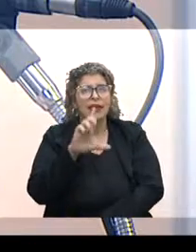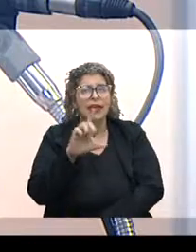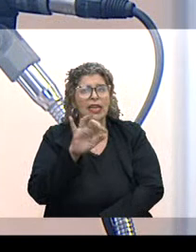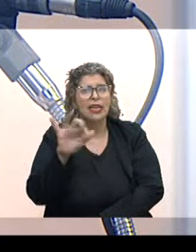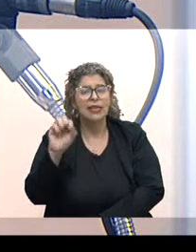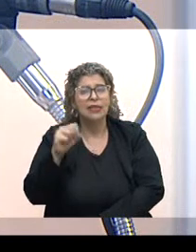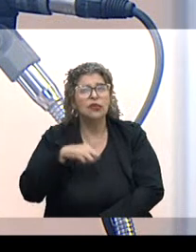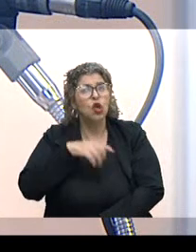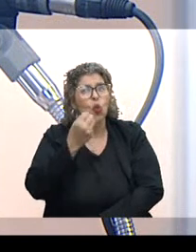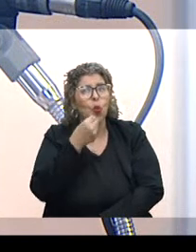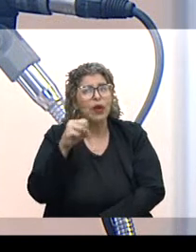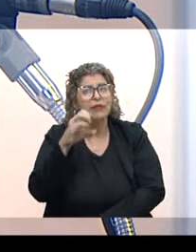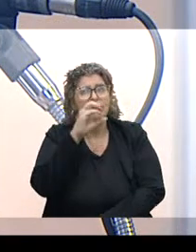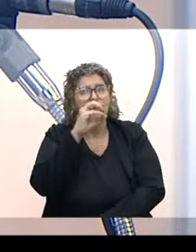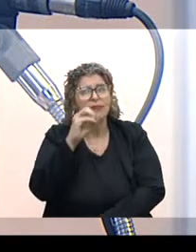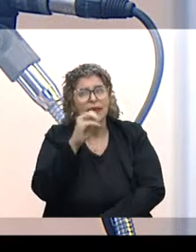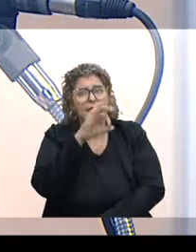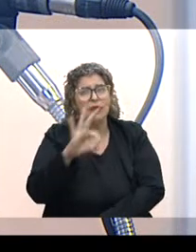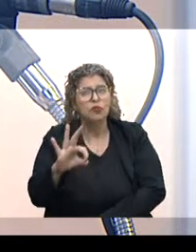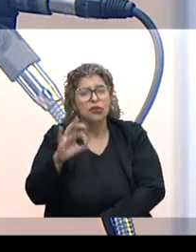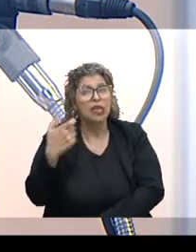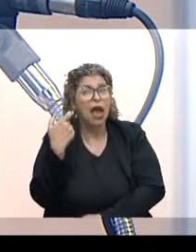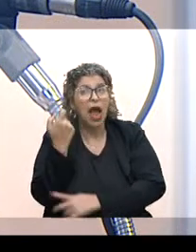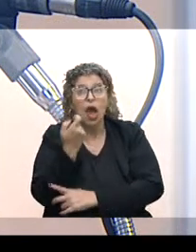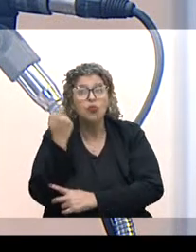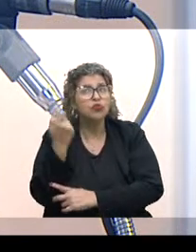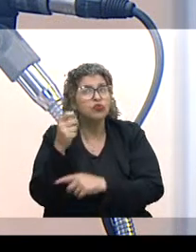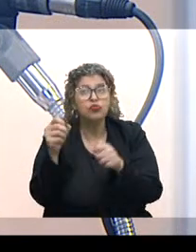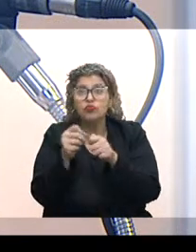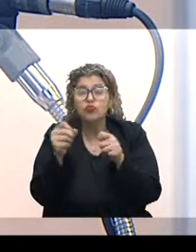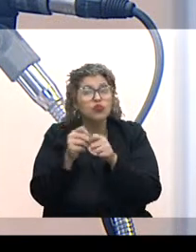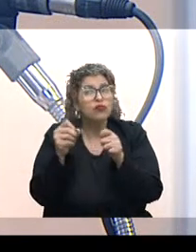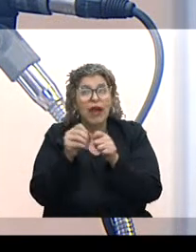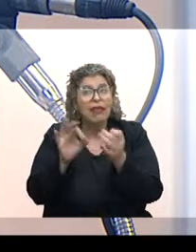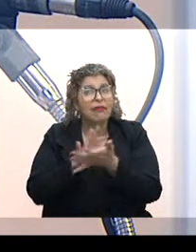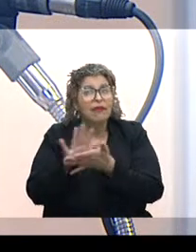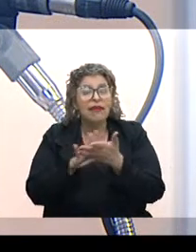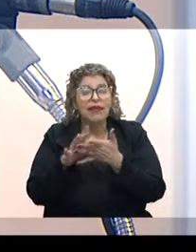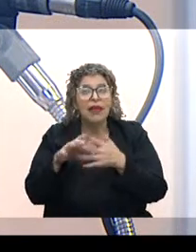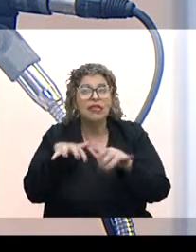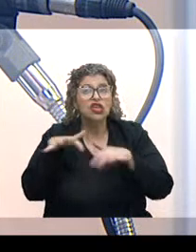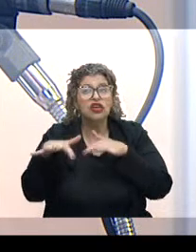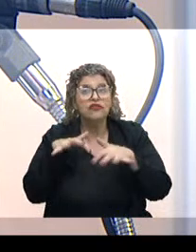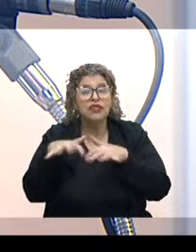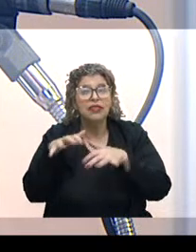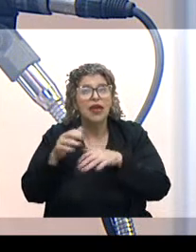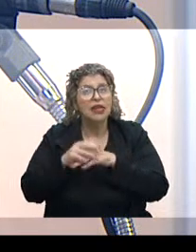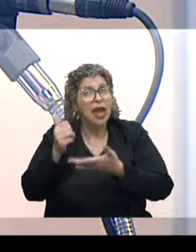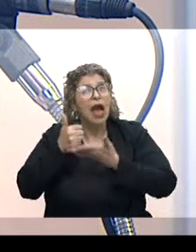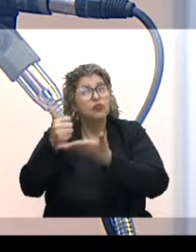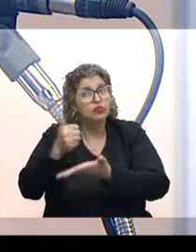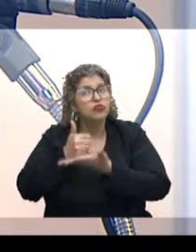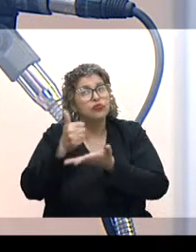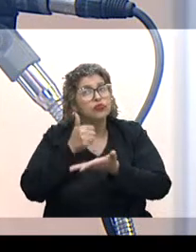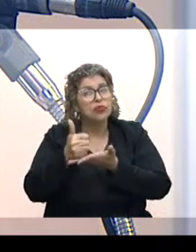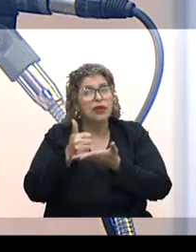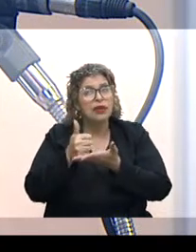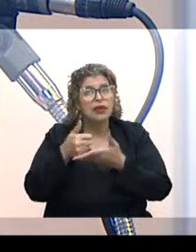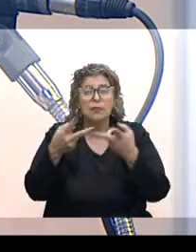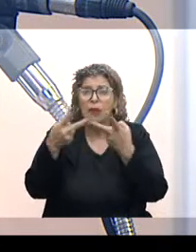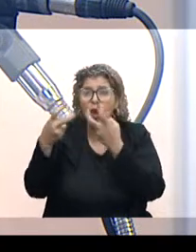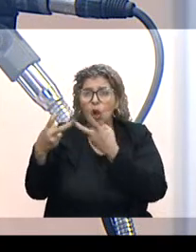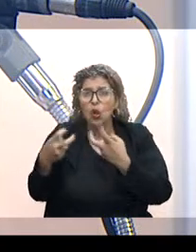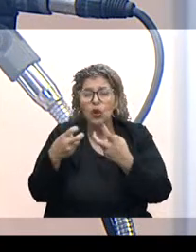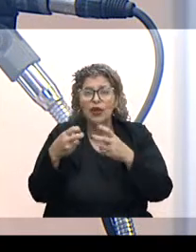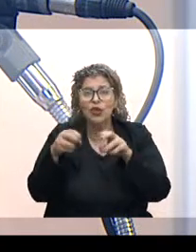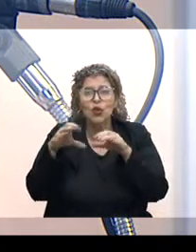termos ainda 80% dos gaúchos que ainda não se engajaram nas atividades de atendimento aos outros. Mas, olhando metade